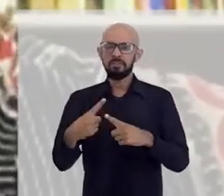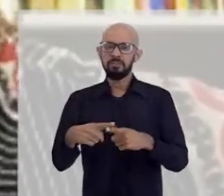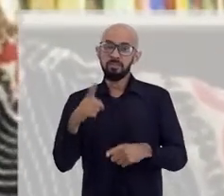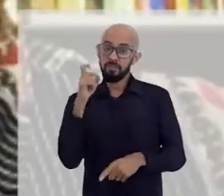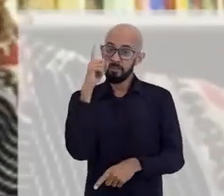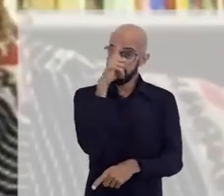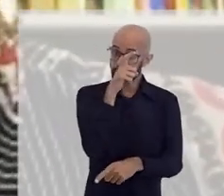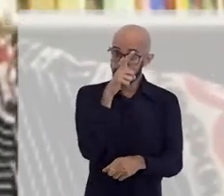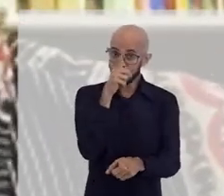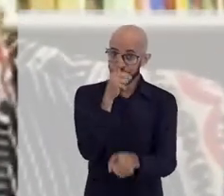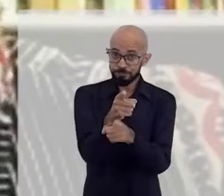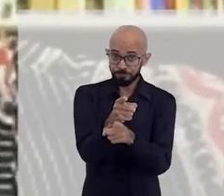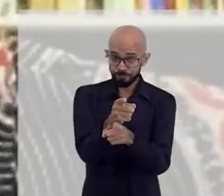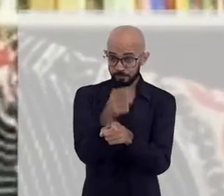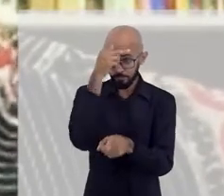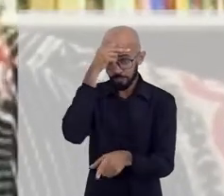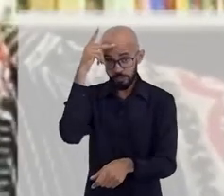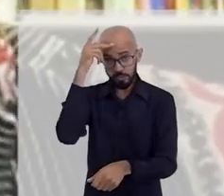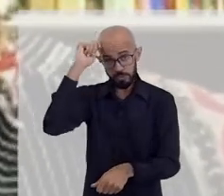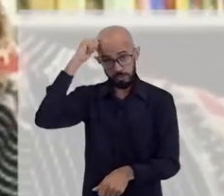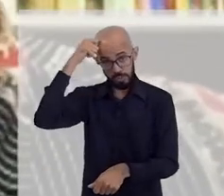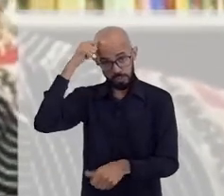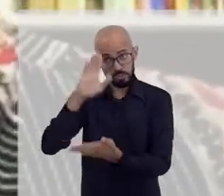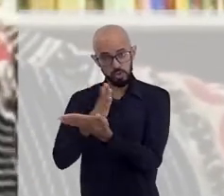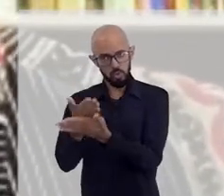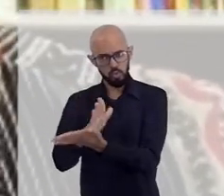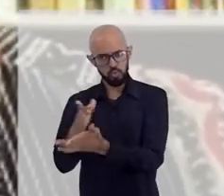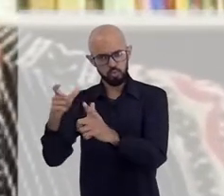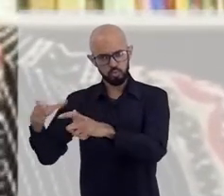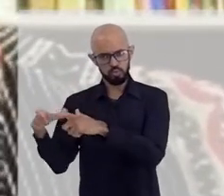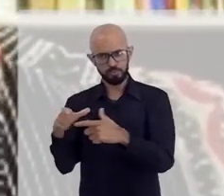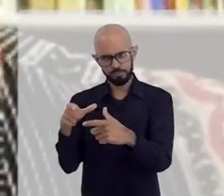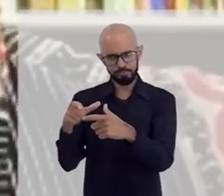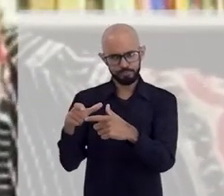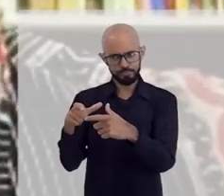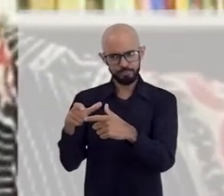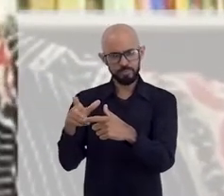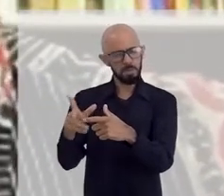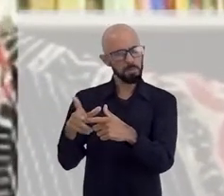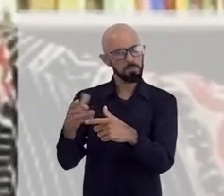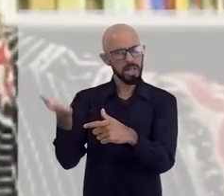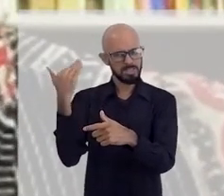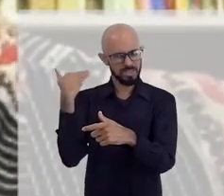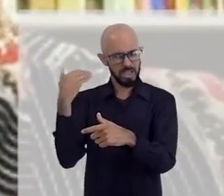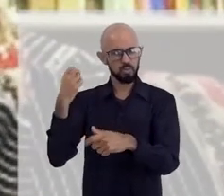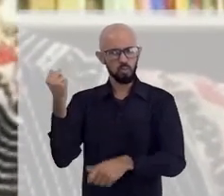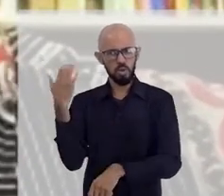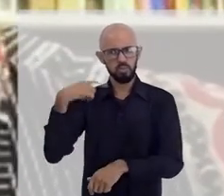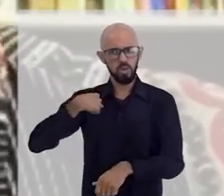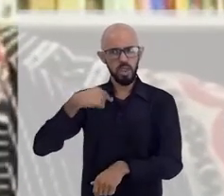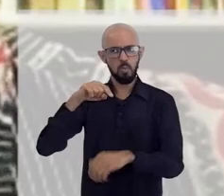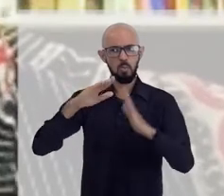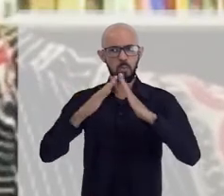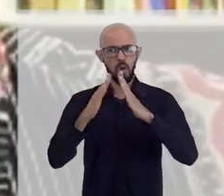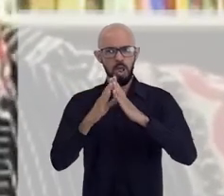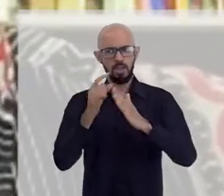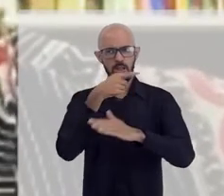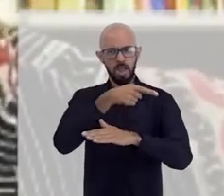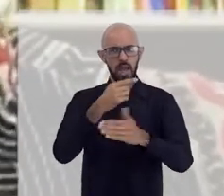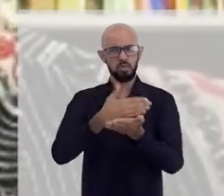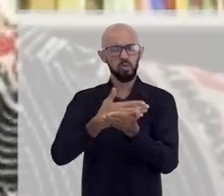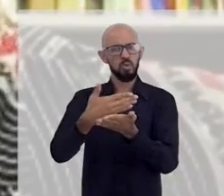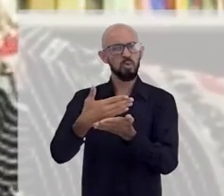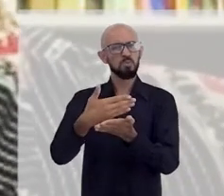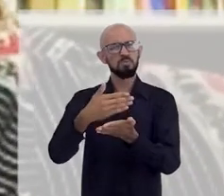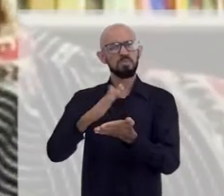difícil você encontrar pessoas negras em certos espaços. Pelo menos na época que eu estive em Porto Alegre, eu estive em Porto Alegre na década, início